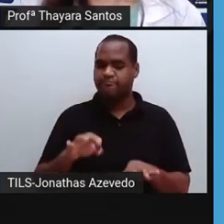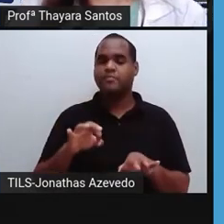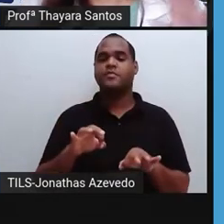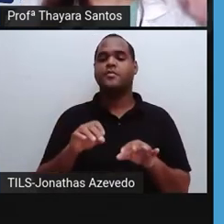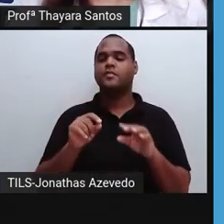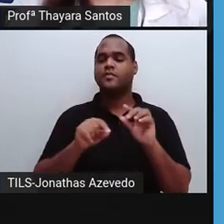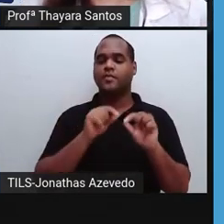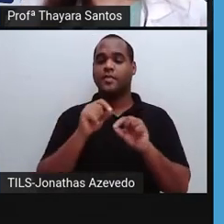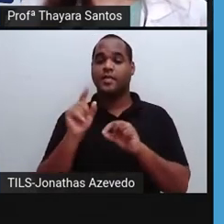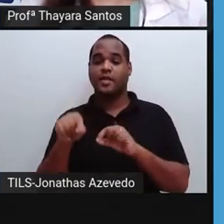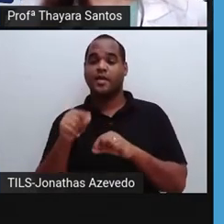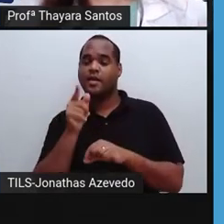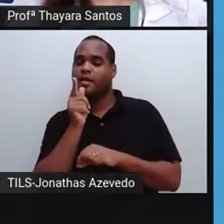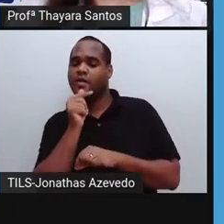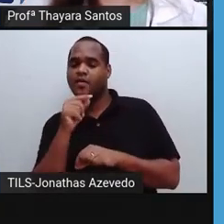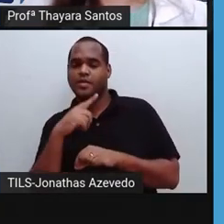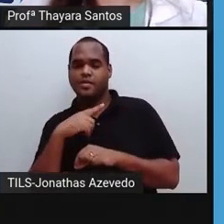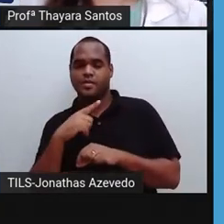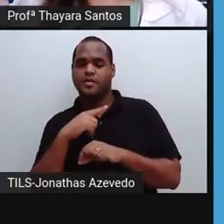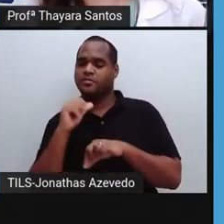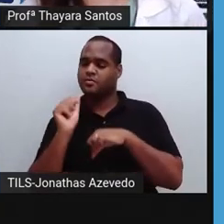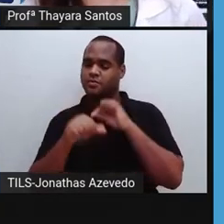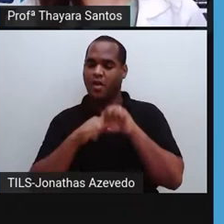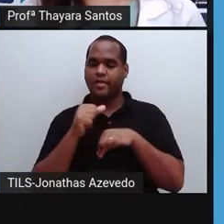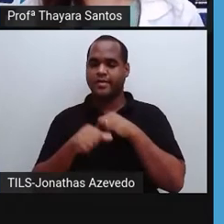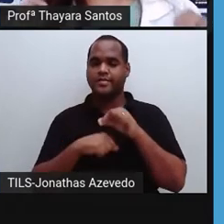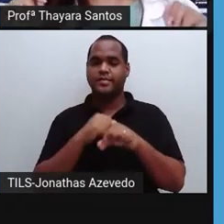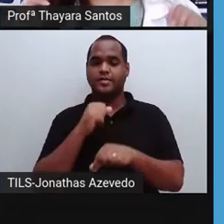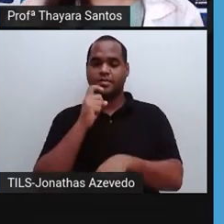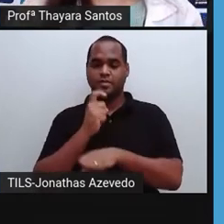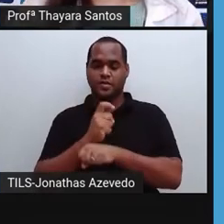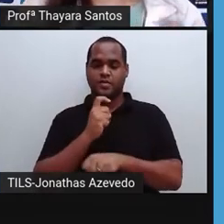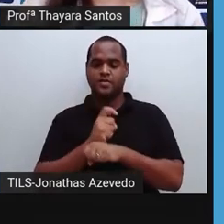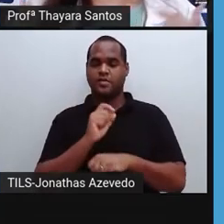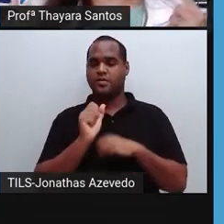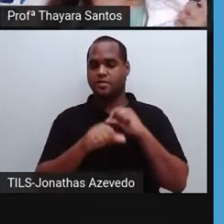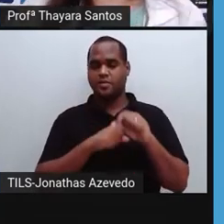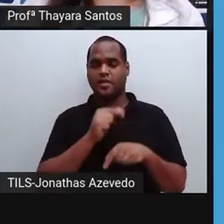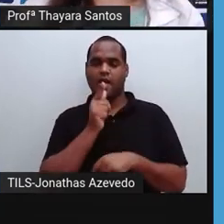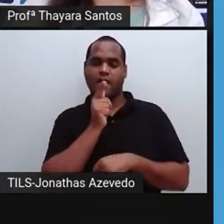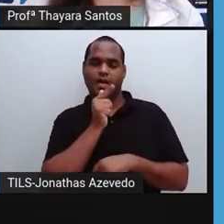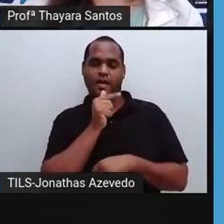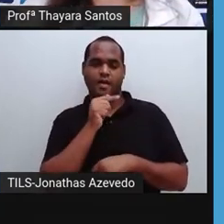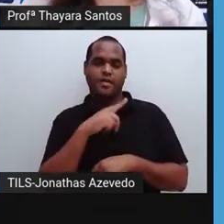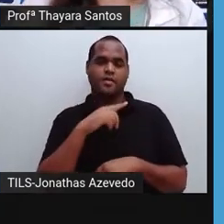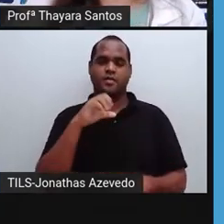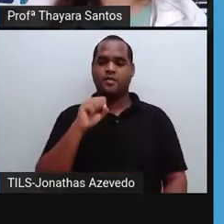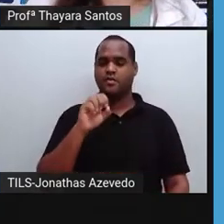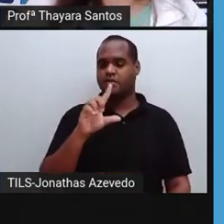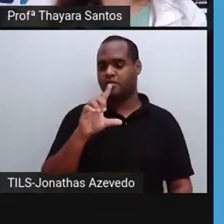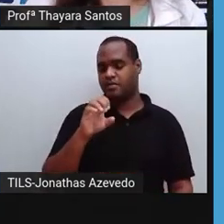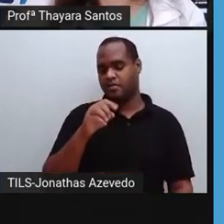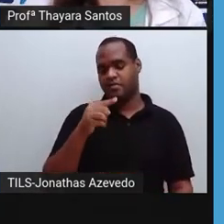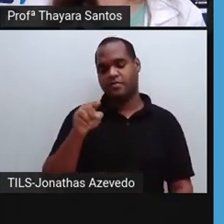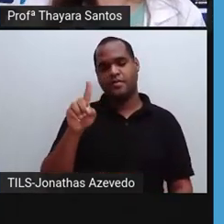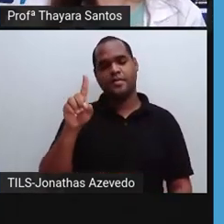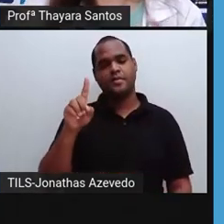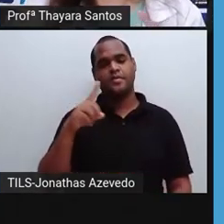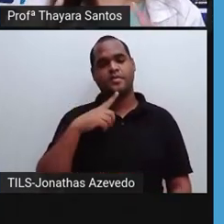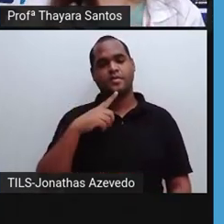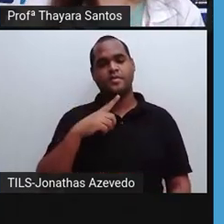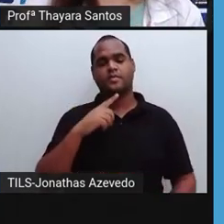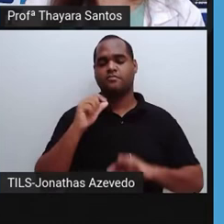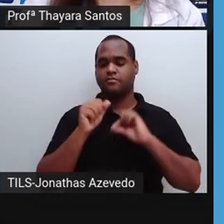onde a água passa do estado sólido para o estado líquido. A gente tem um ponto de solidificação, que é o contrário do ponto de fusão,